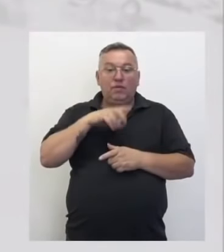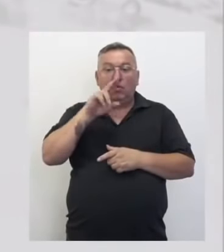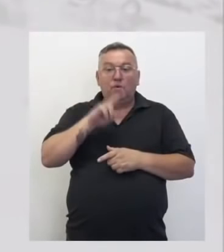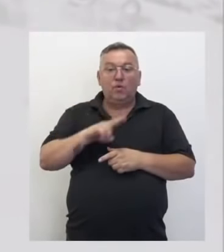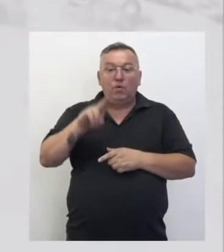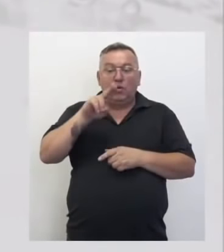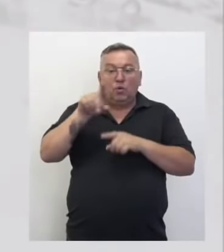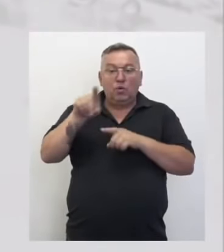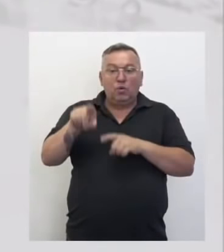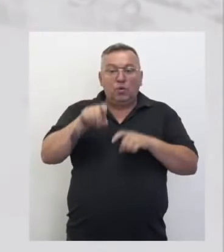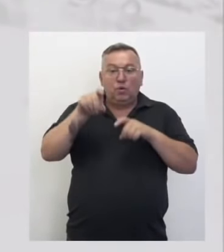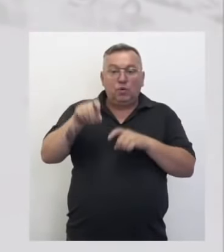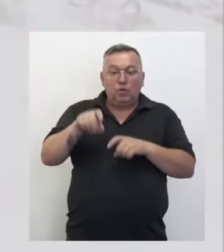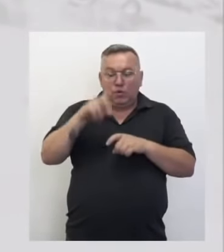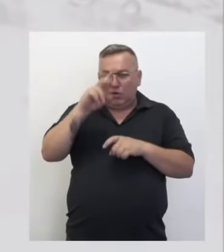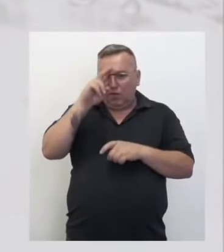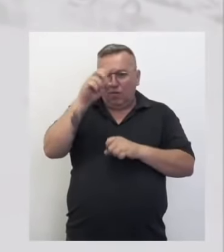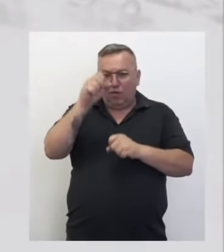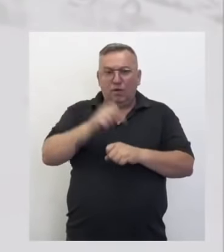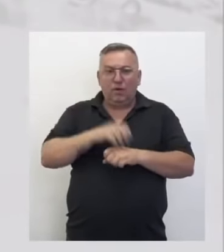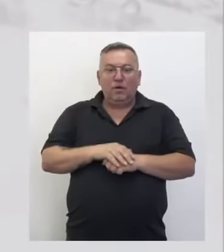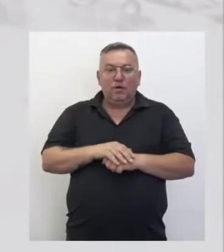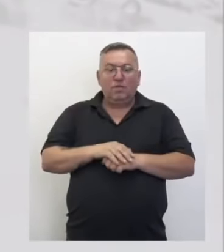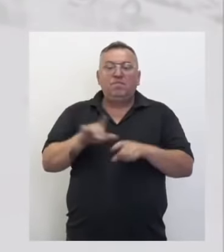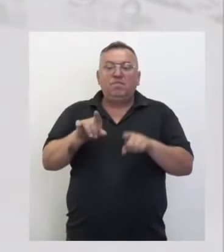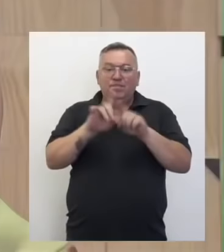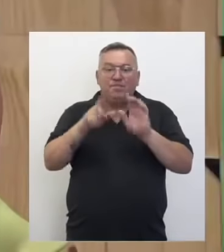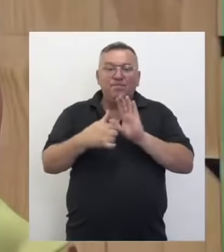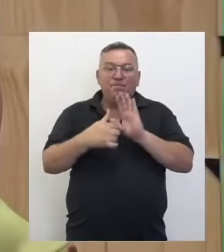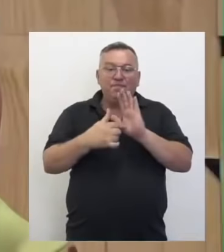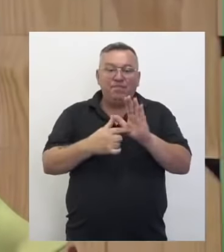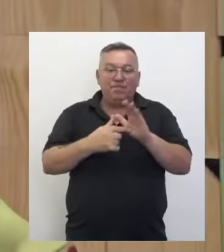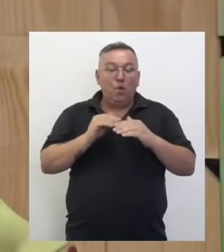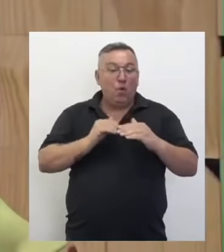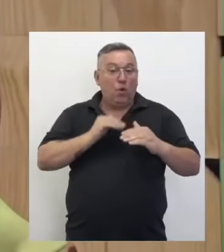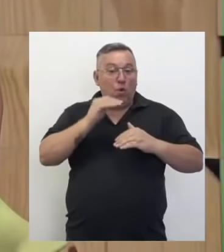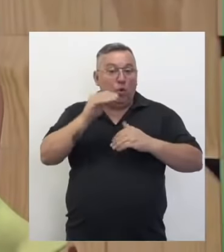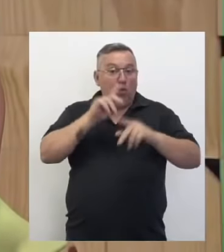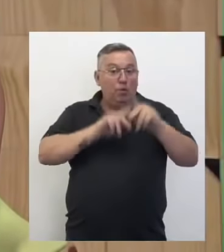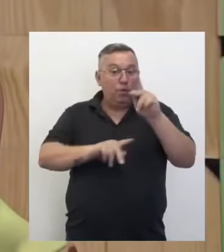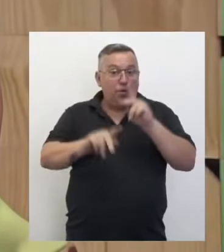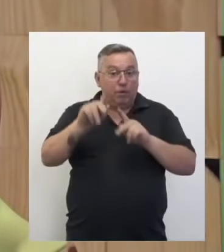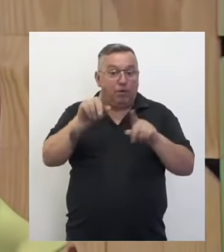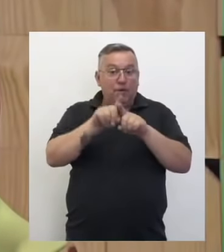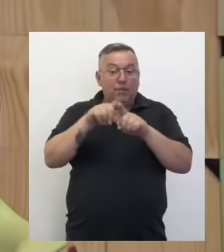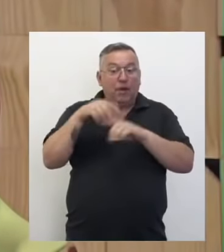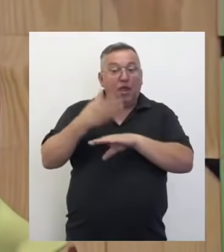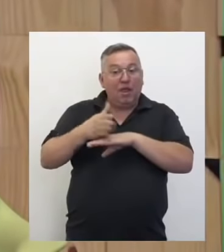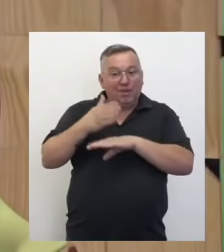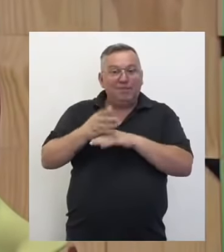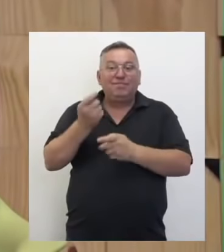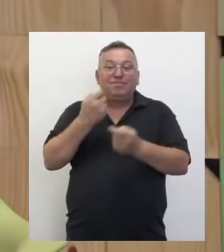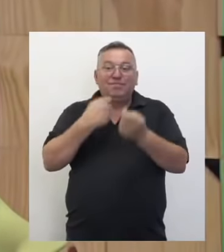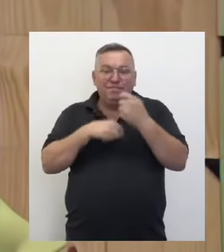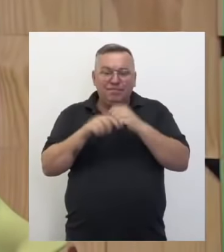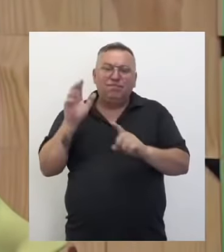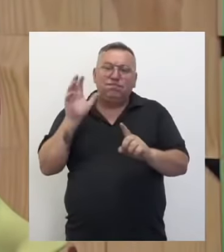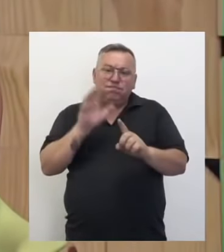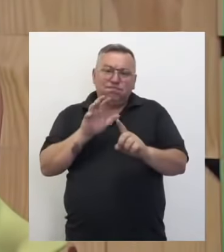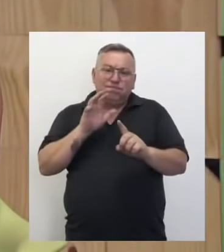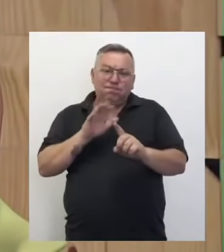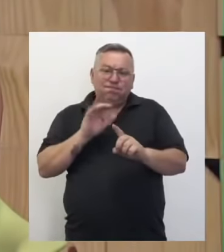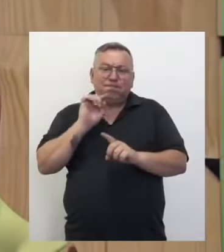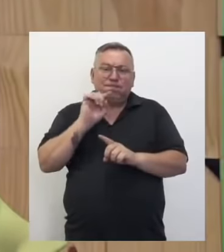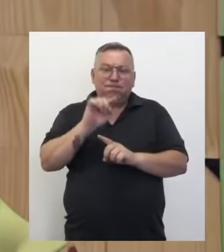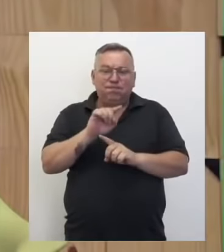agrícola muito intensivo. Como você colocou aqui, né? O crescimento populacional, bem como atividades econômicas, influenciam nessa